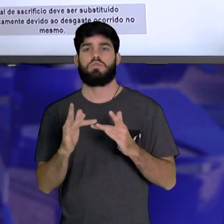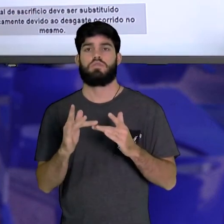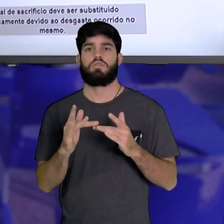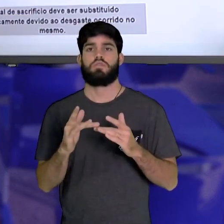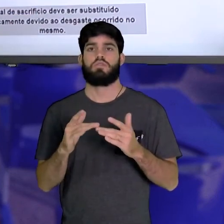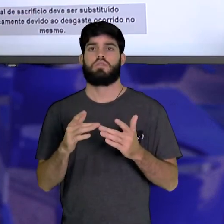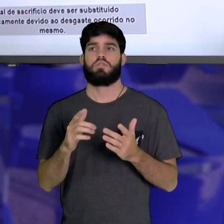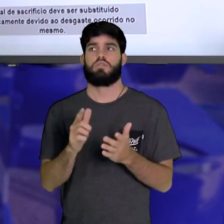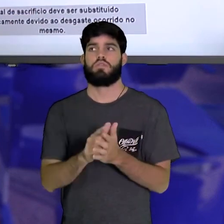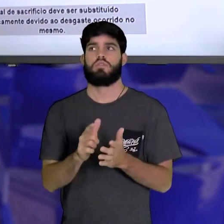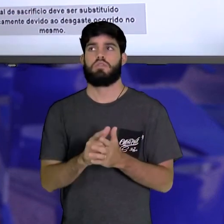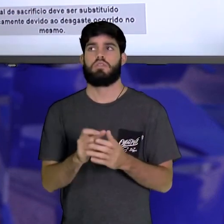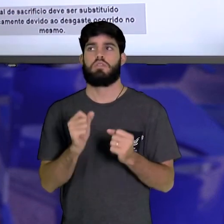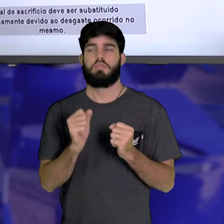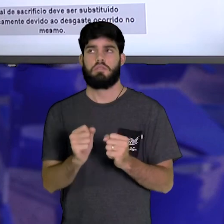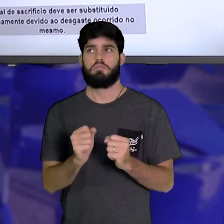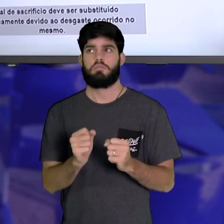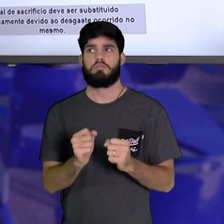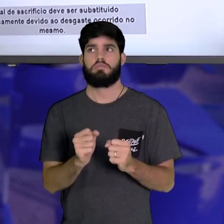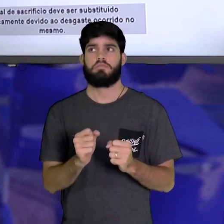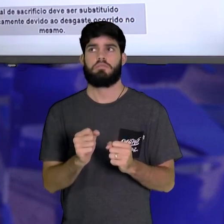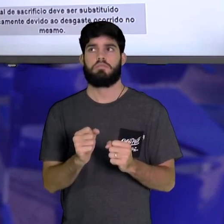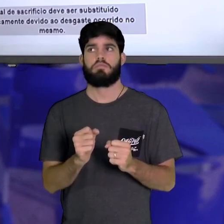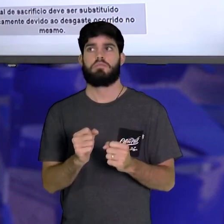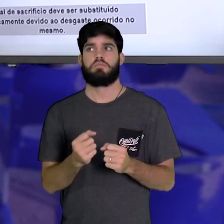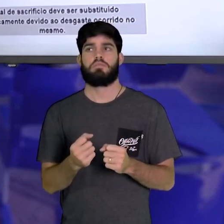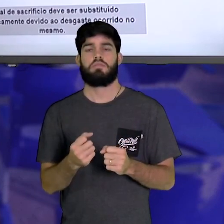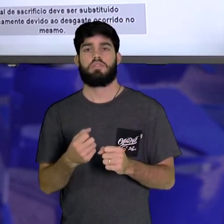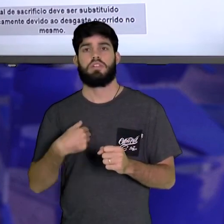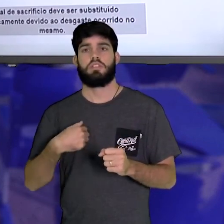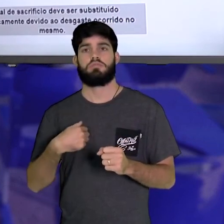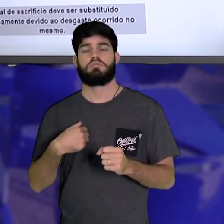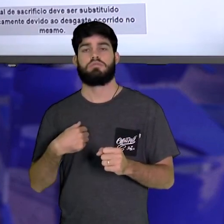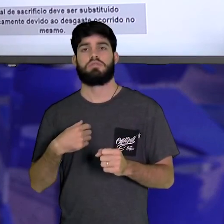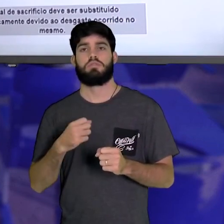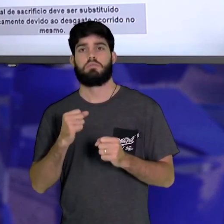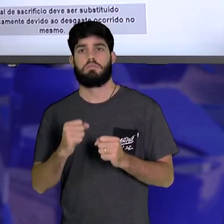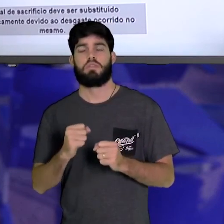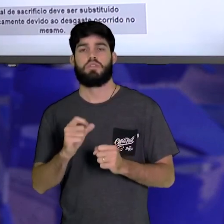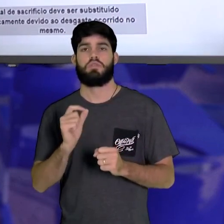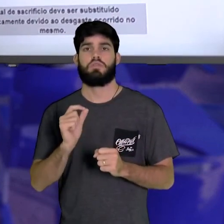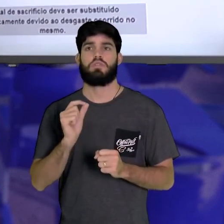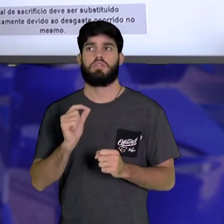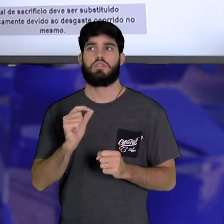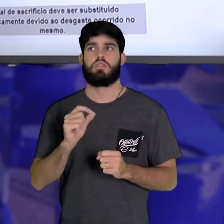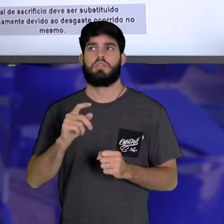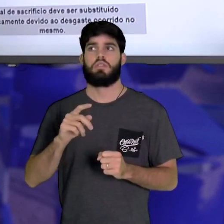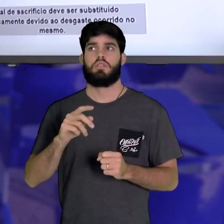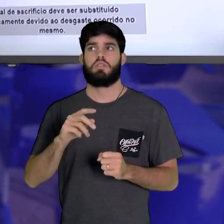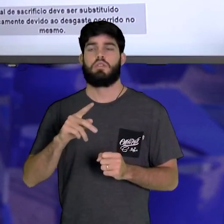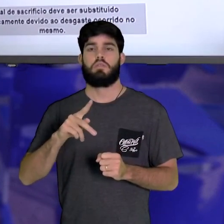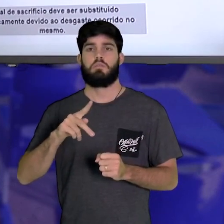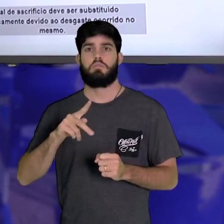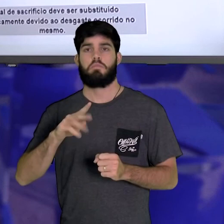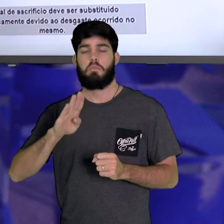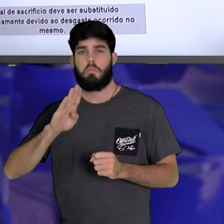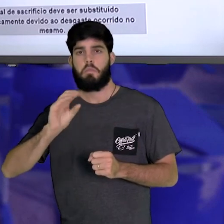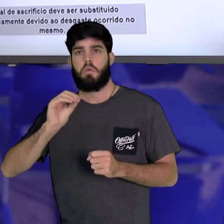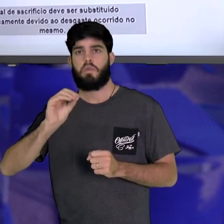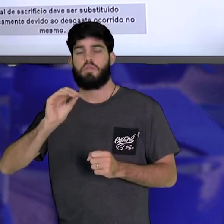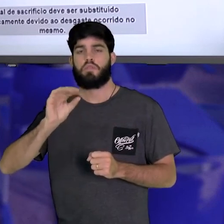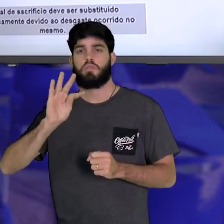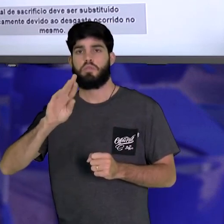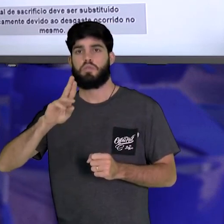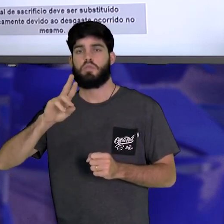a proliferação de bactérias que causam o botulismo. Botulismo, a toxina botulínica